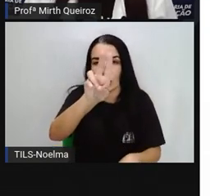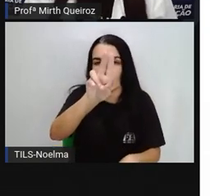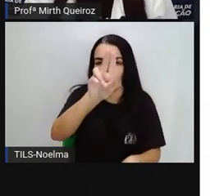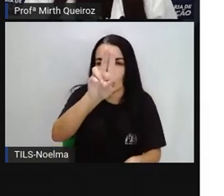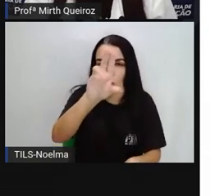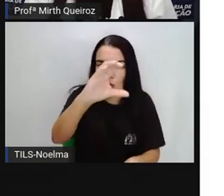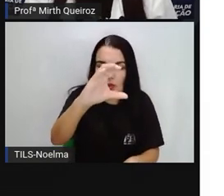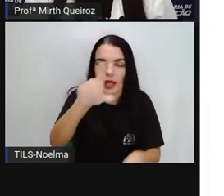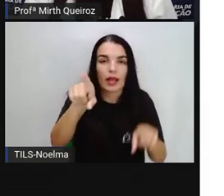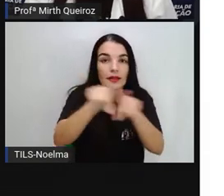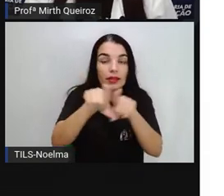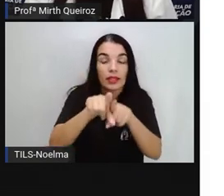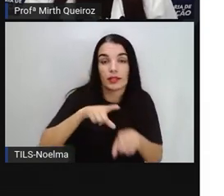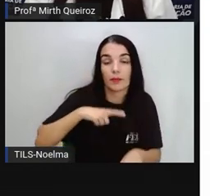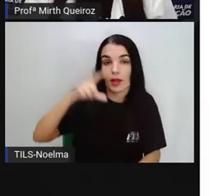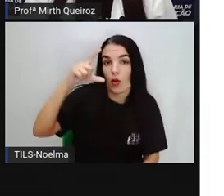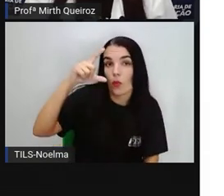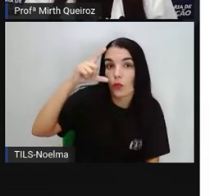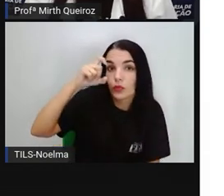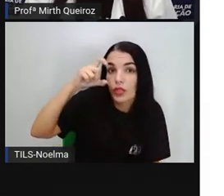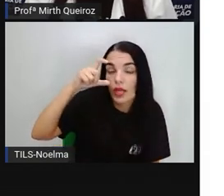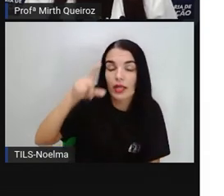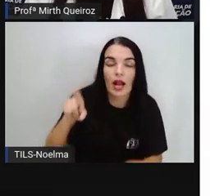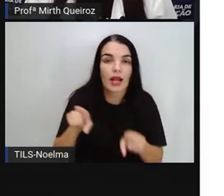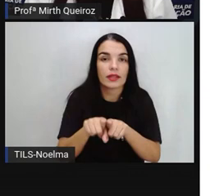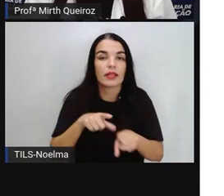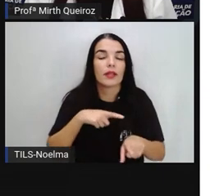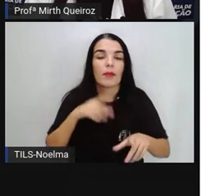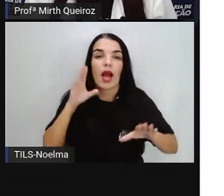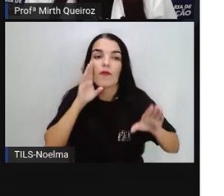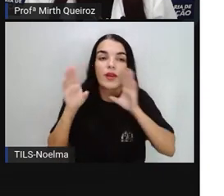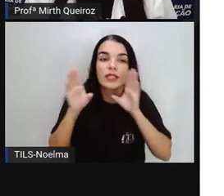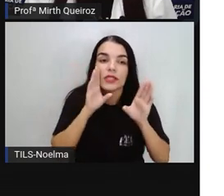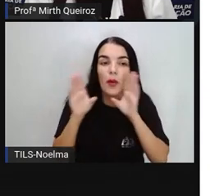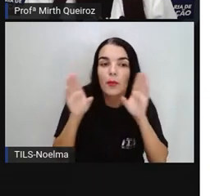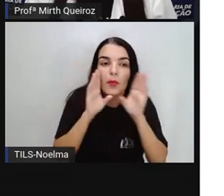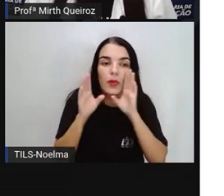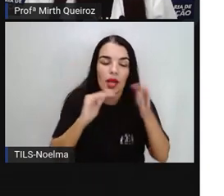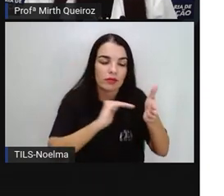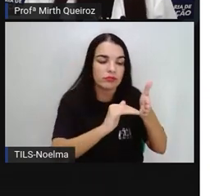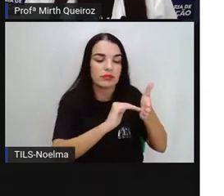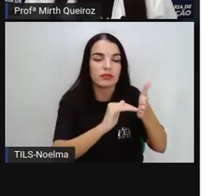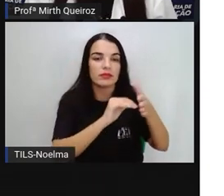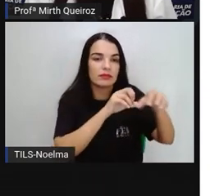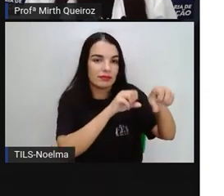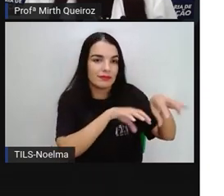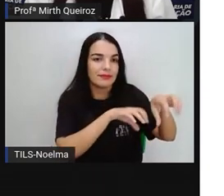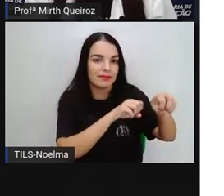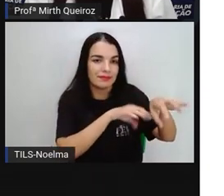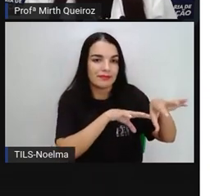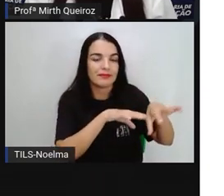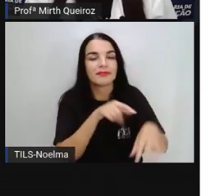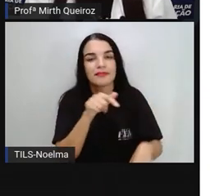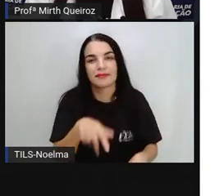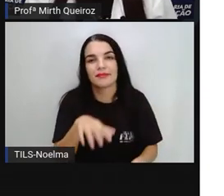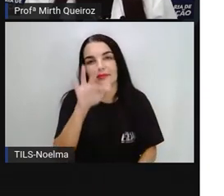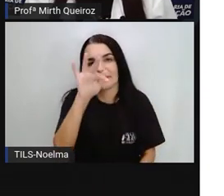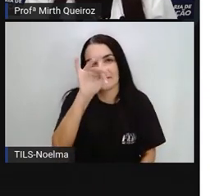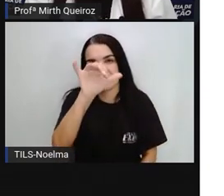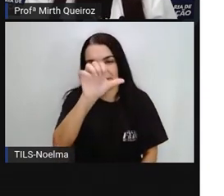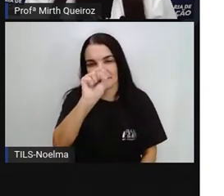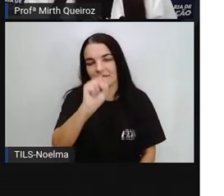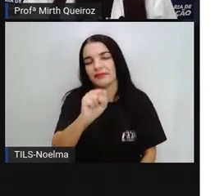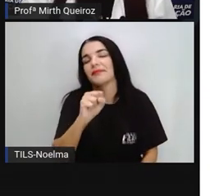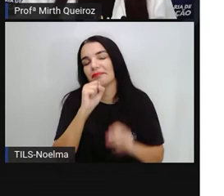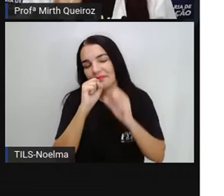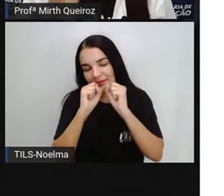e nós temos também o Facebook aí da Seduc de Feira de Santana. E vocês podem estar marcando tanto